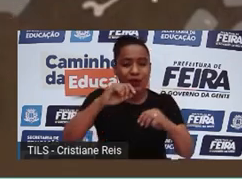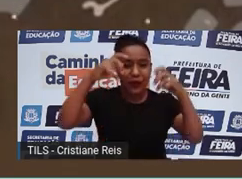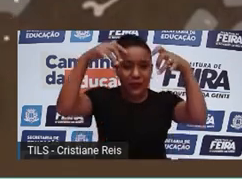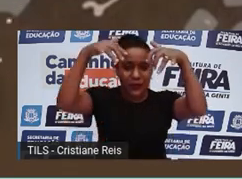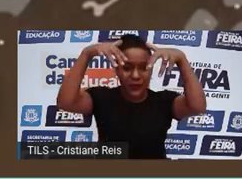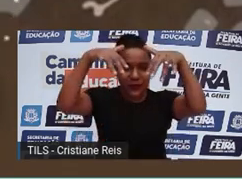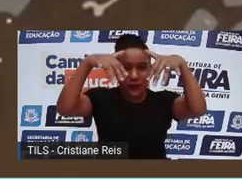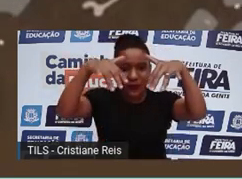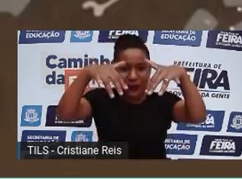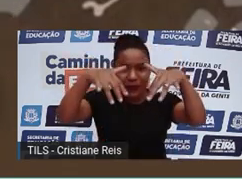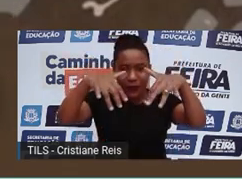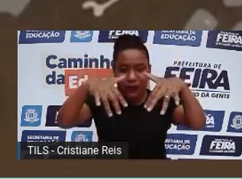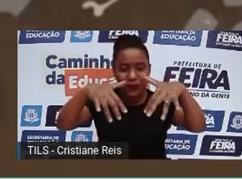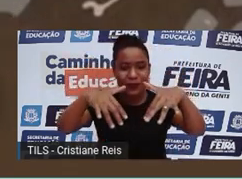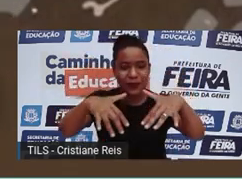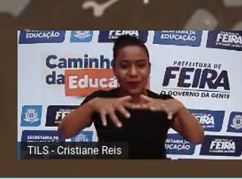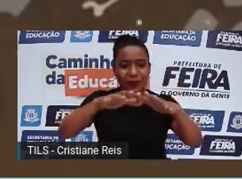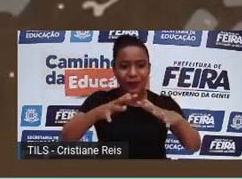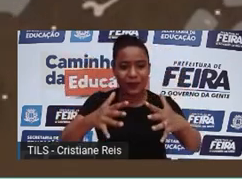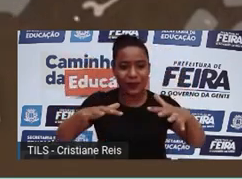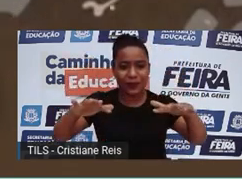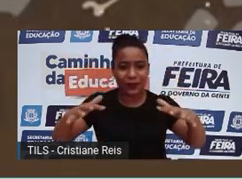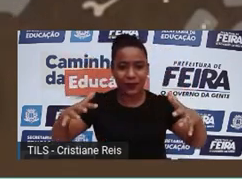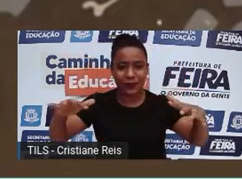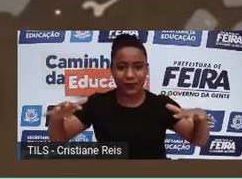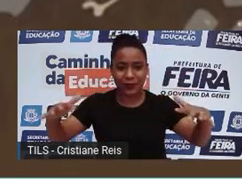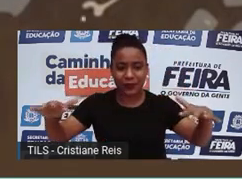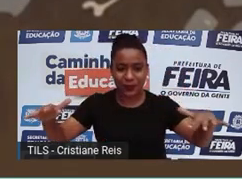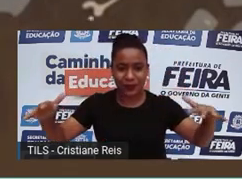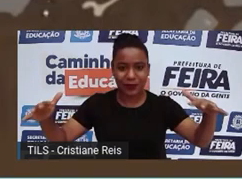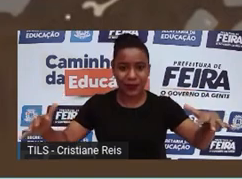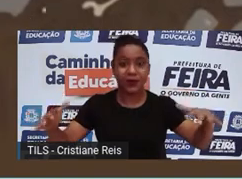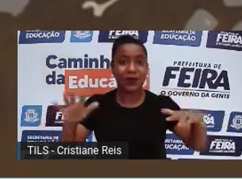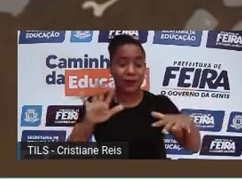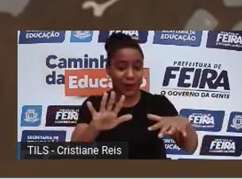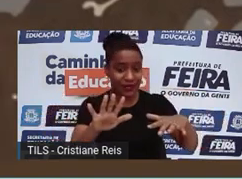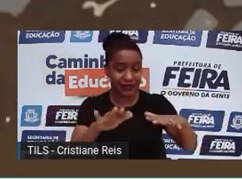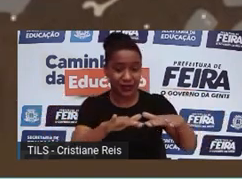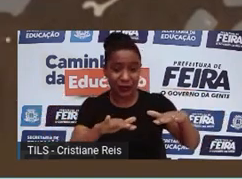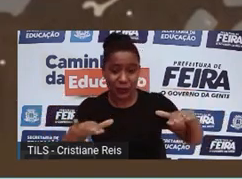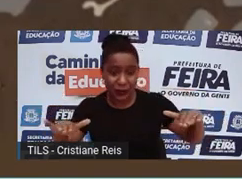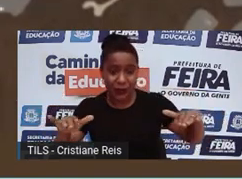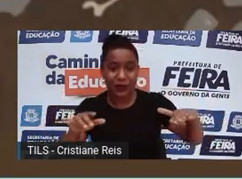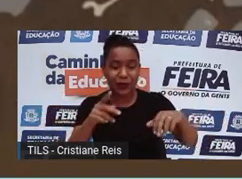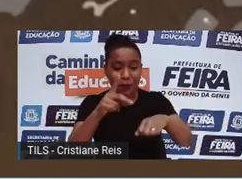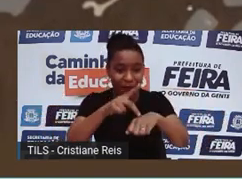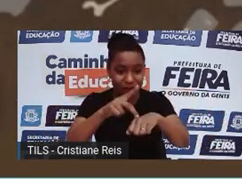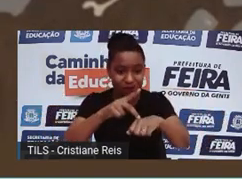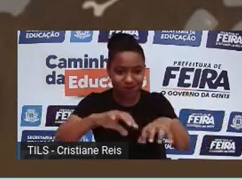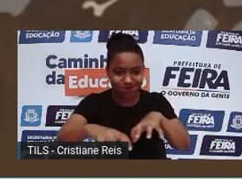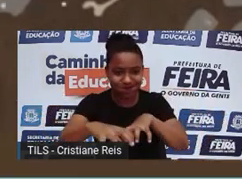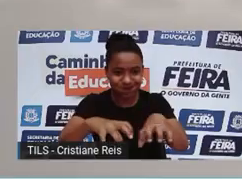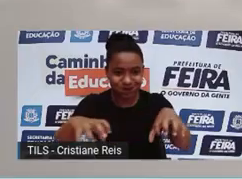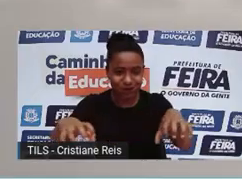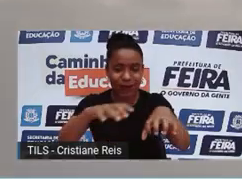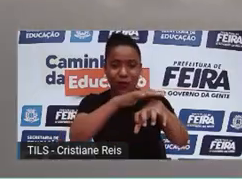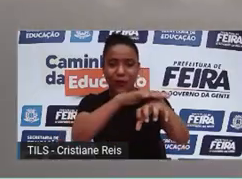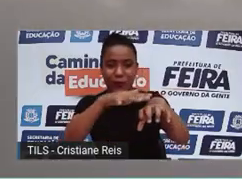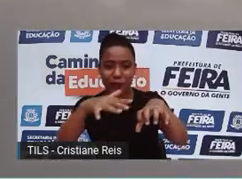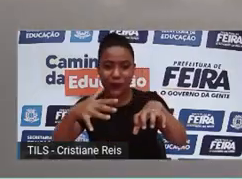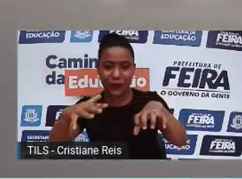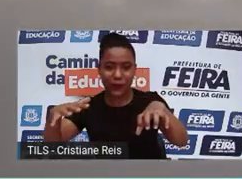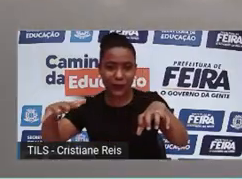extremamente frio entre em contato com o solo. Ao cavar a neve em busca de comida, os animais